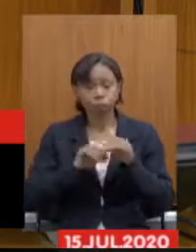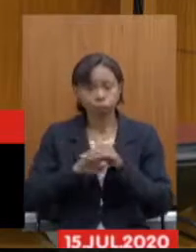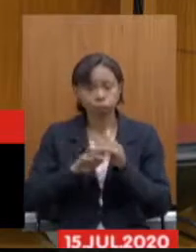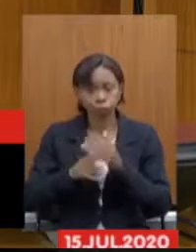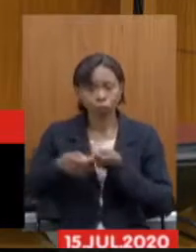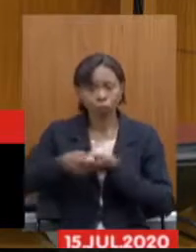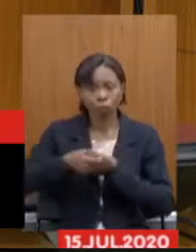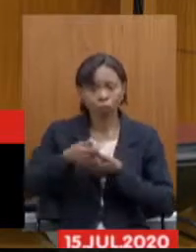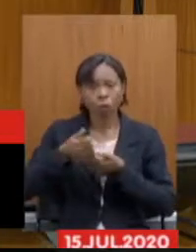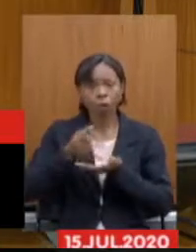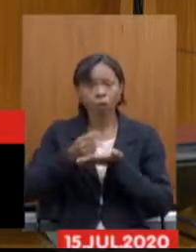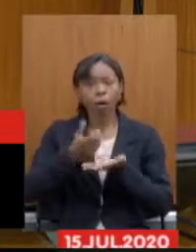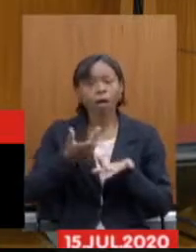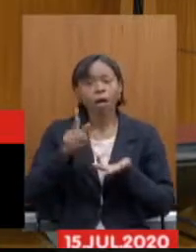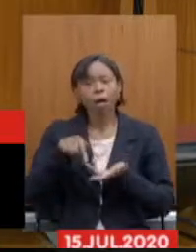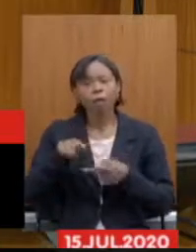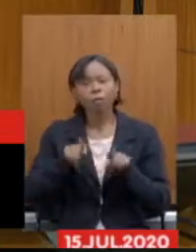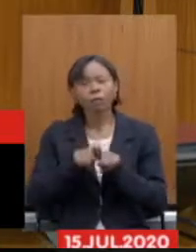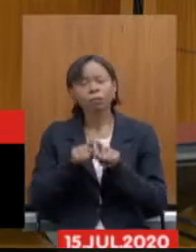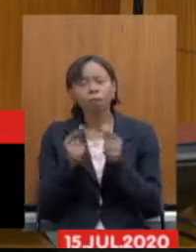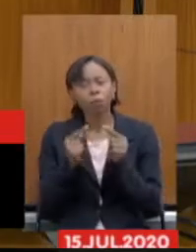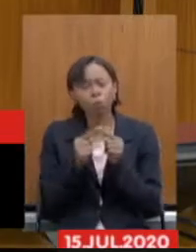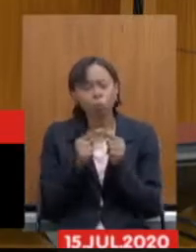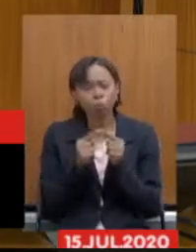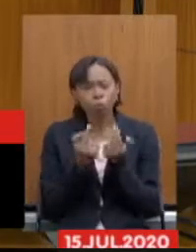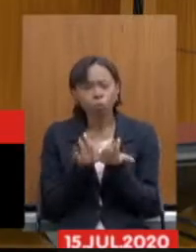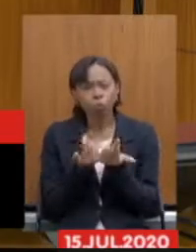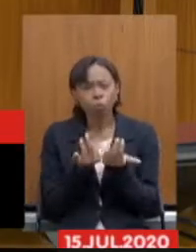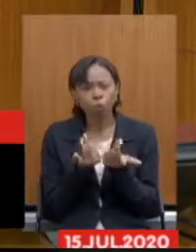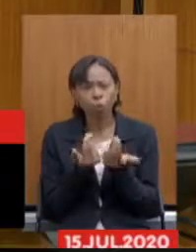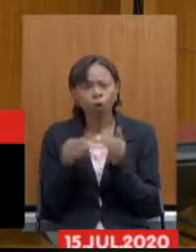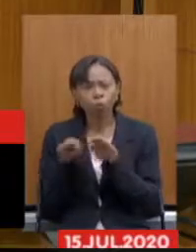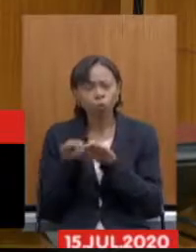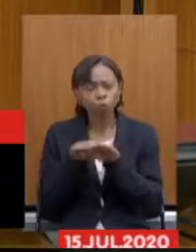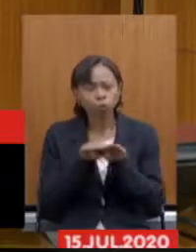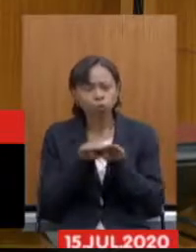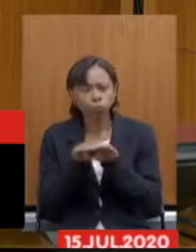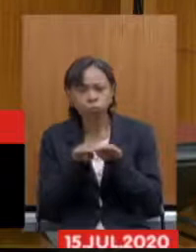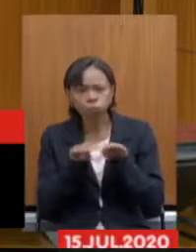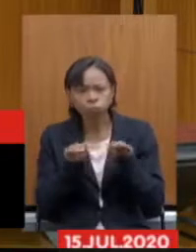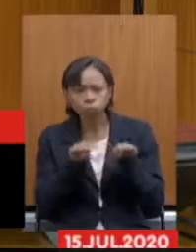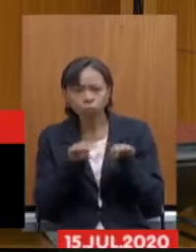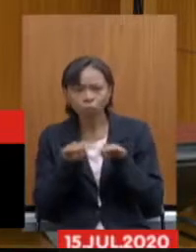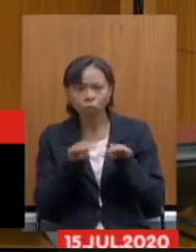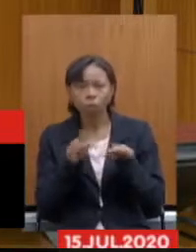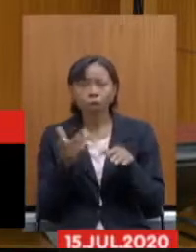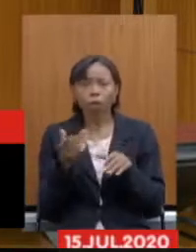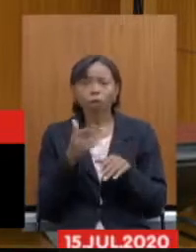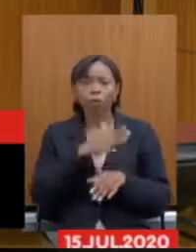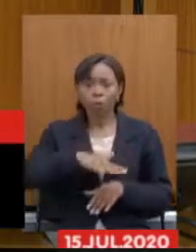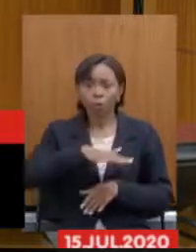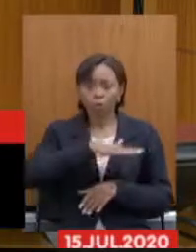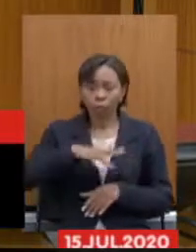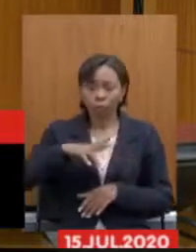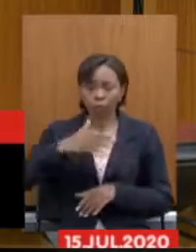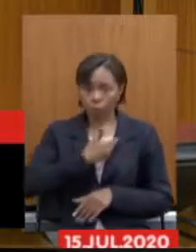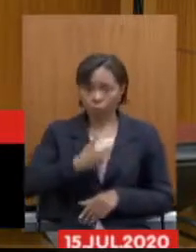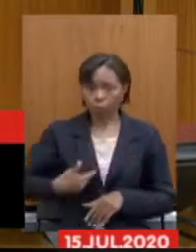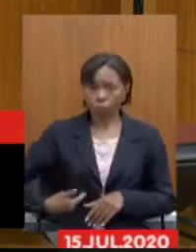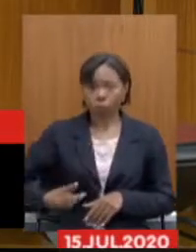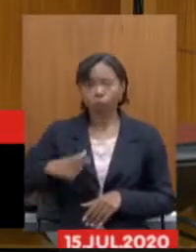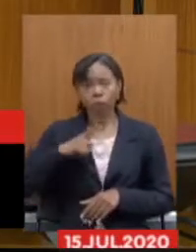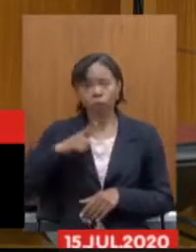identicamente, ela é de forma idêntica, proporcional. Lembrando ainda que, no caso do setor público, você tem uma